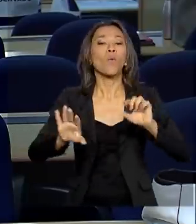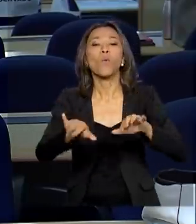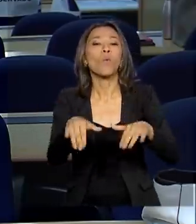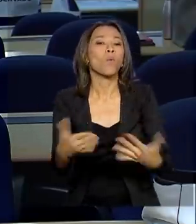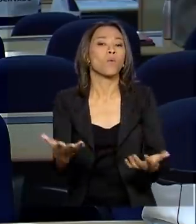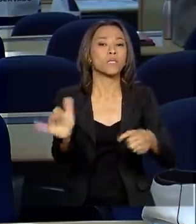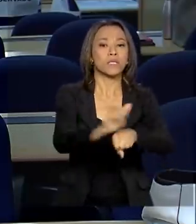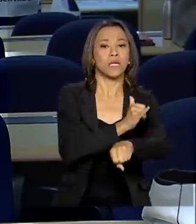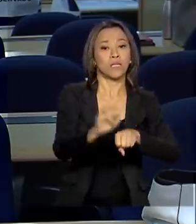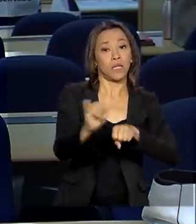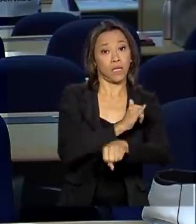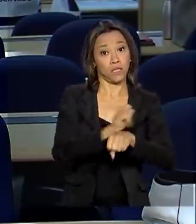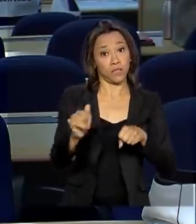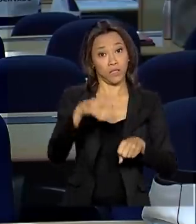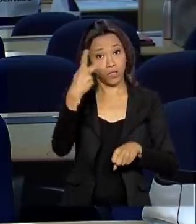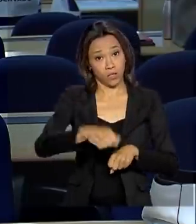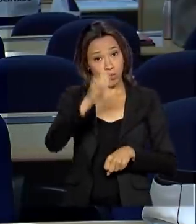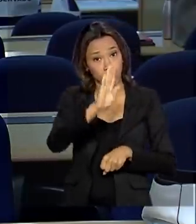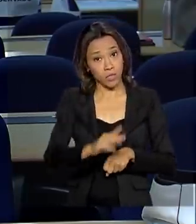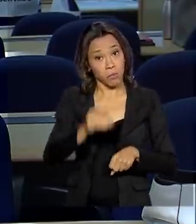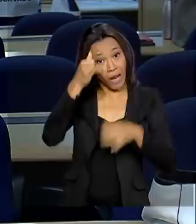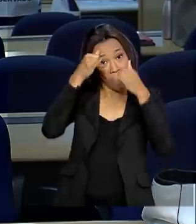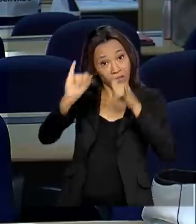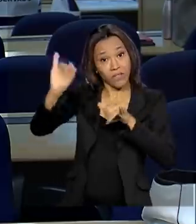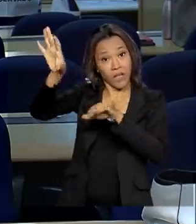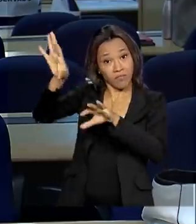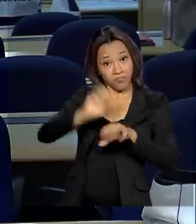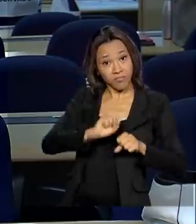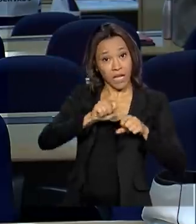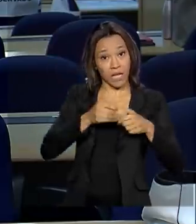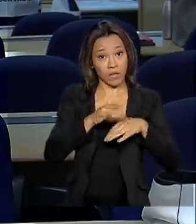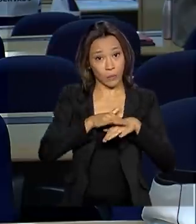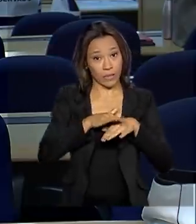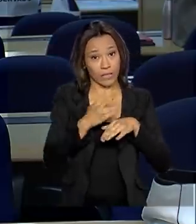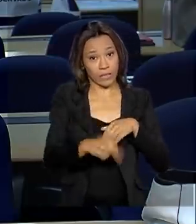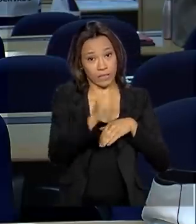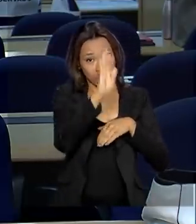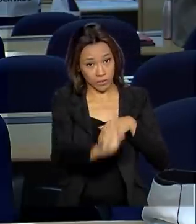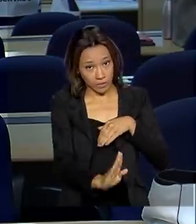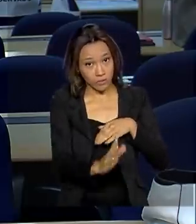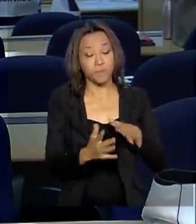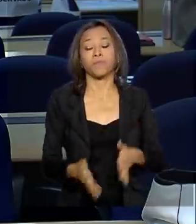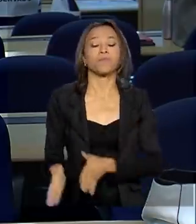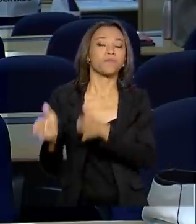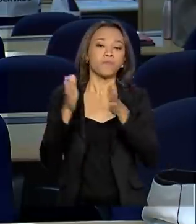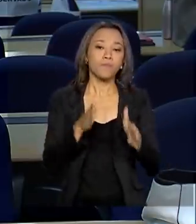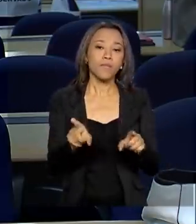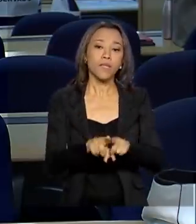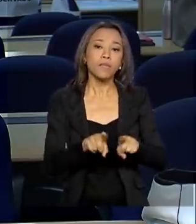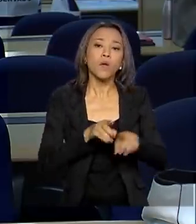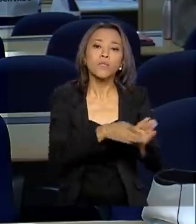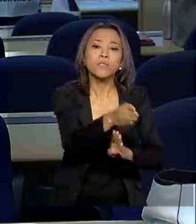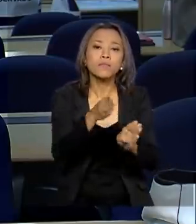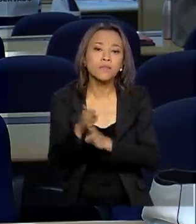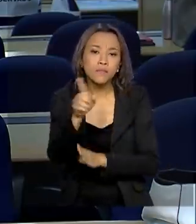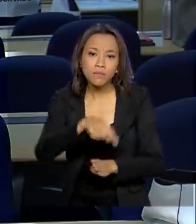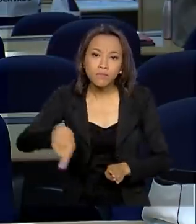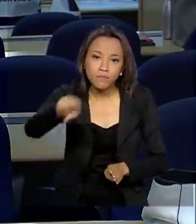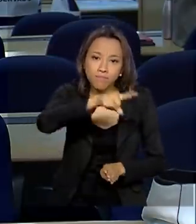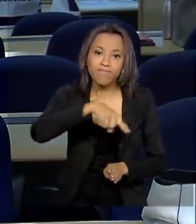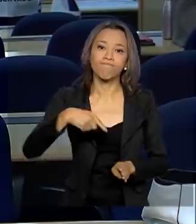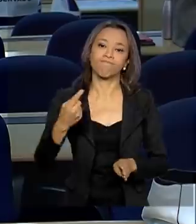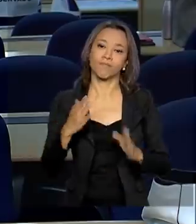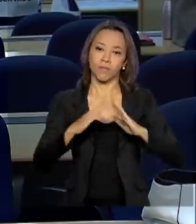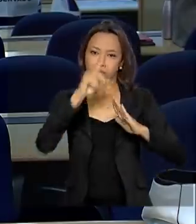impedir que o vírus chegue ao país. E também as recomendações para a população e a rede pública de saúde. E ontem,